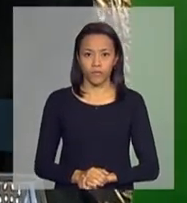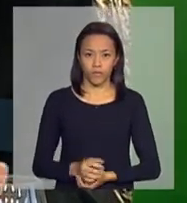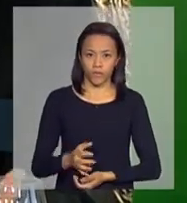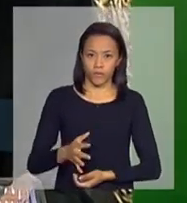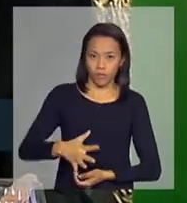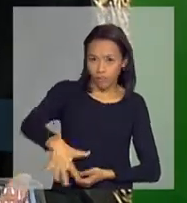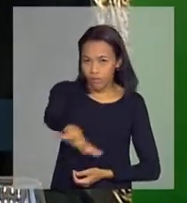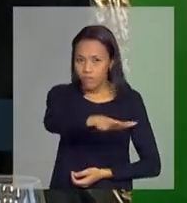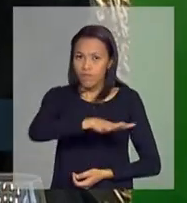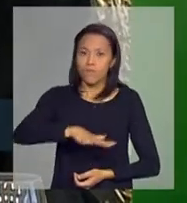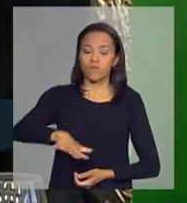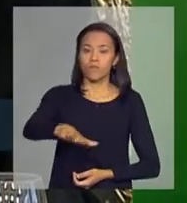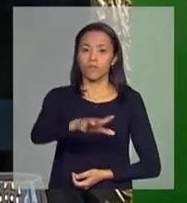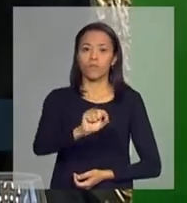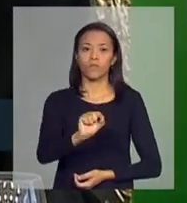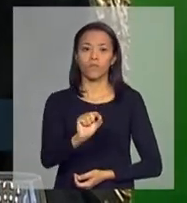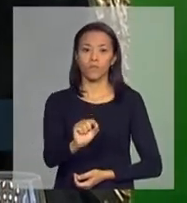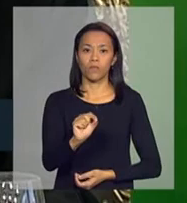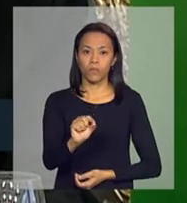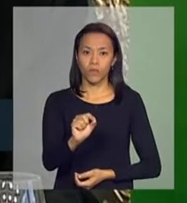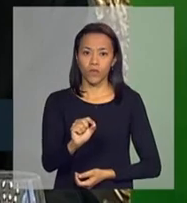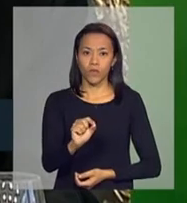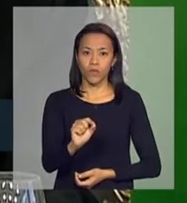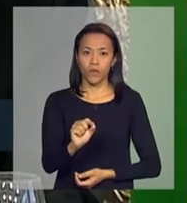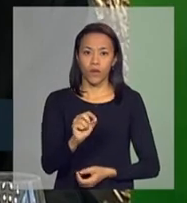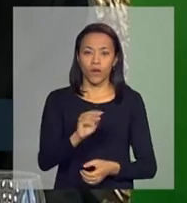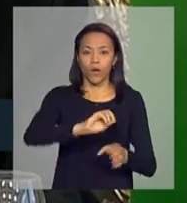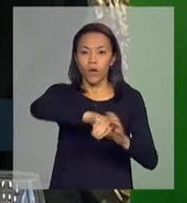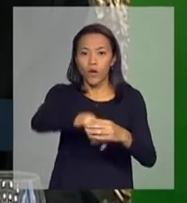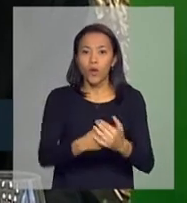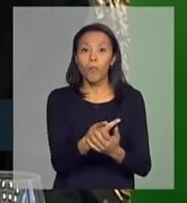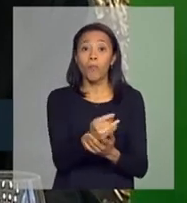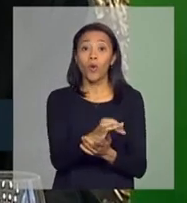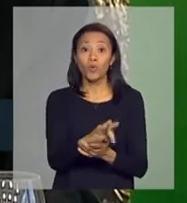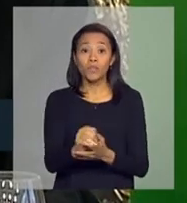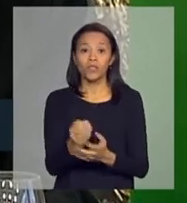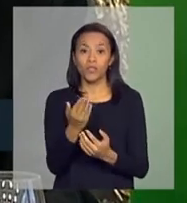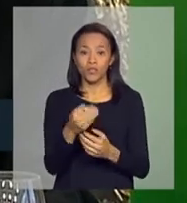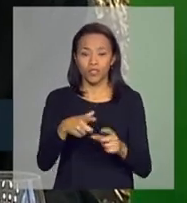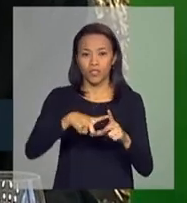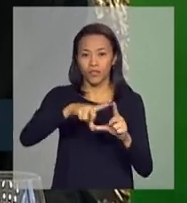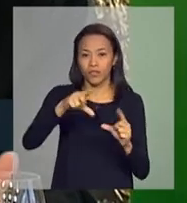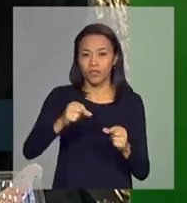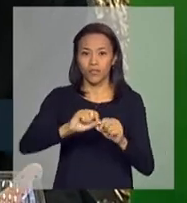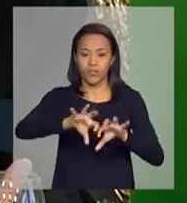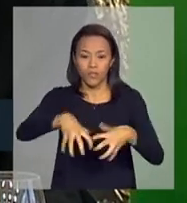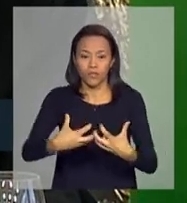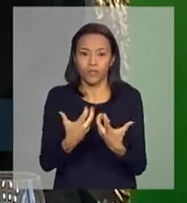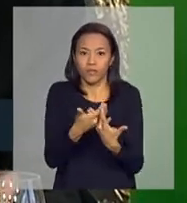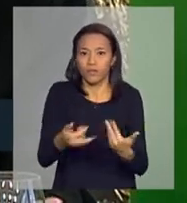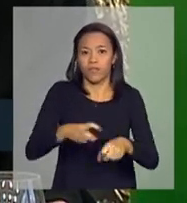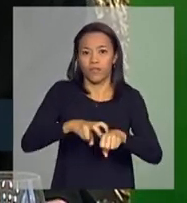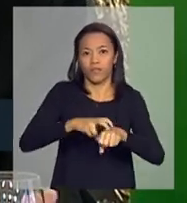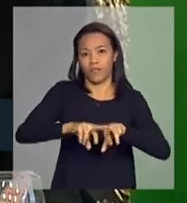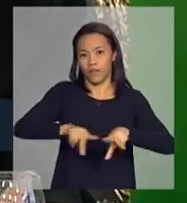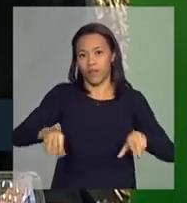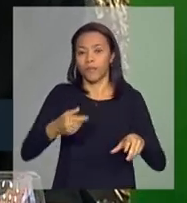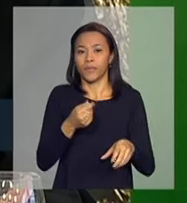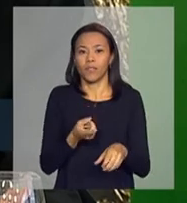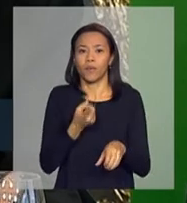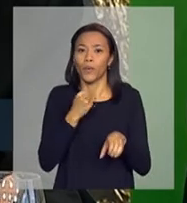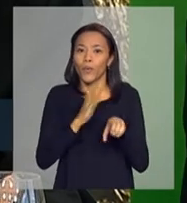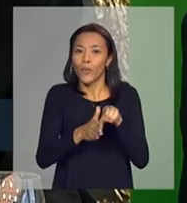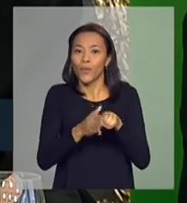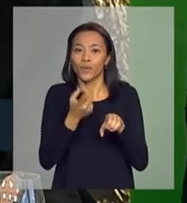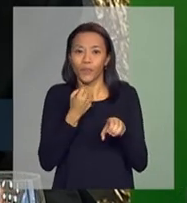produção protegida, de produção protegida de hósforos de grangeiros. Isso, justamente, é a questão do tomate, você quer